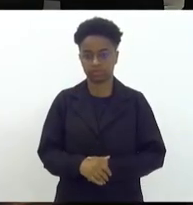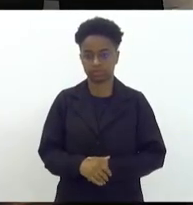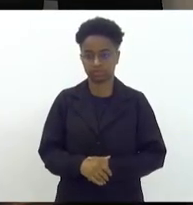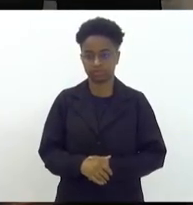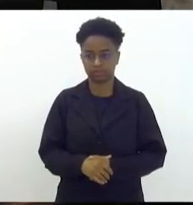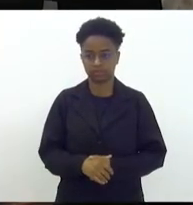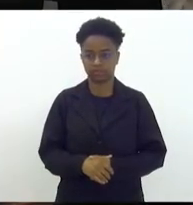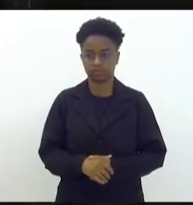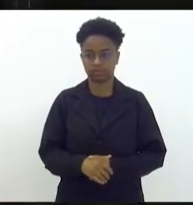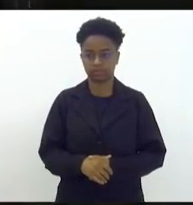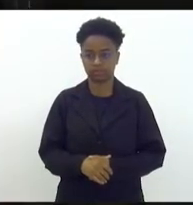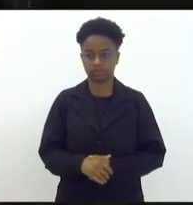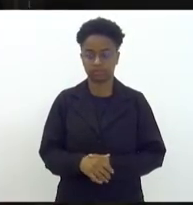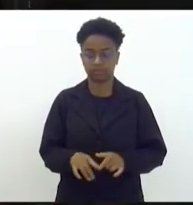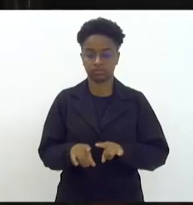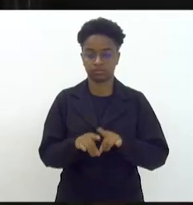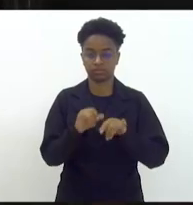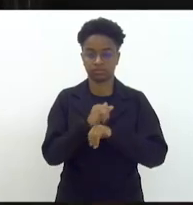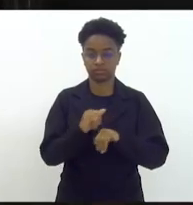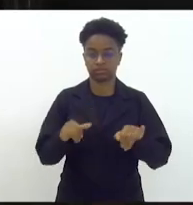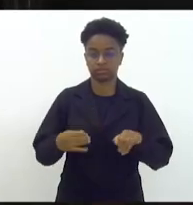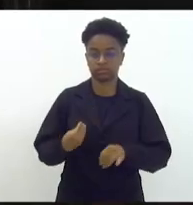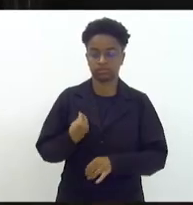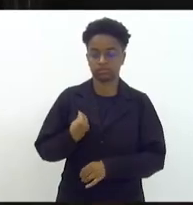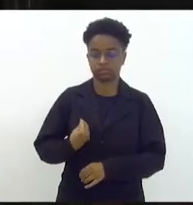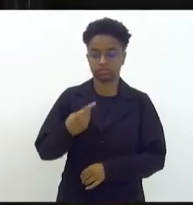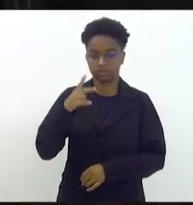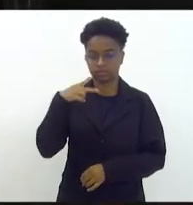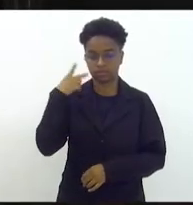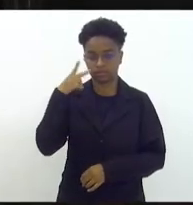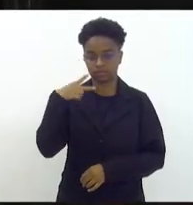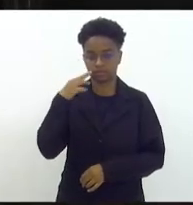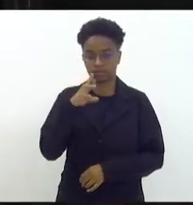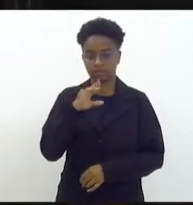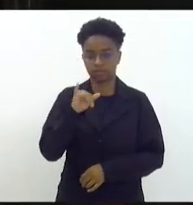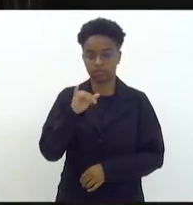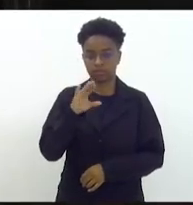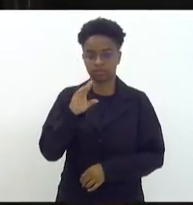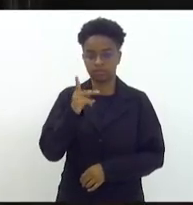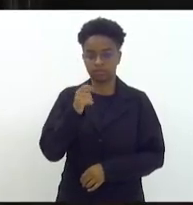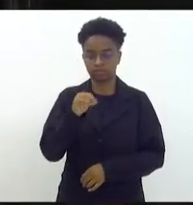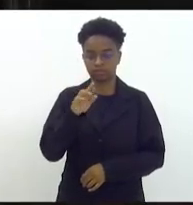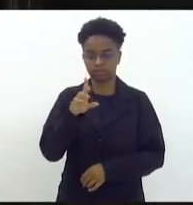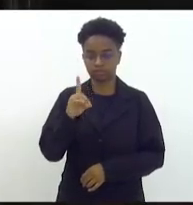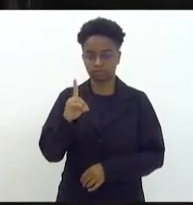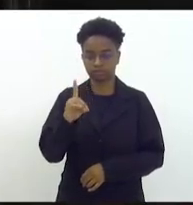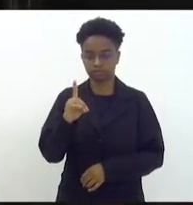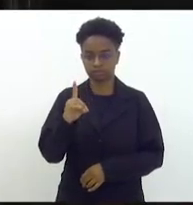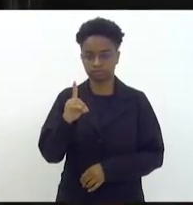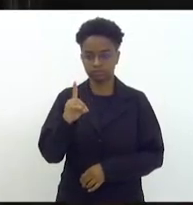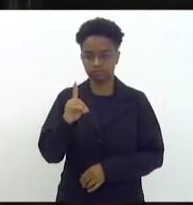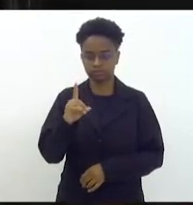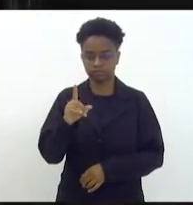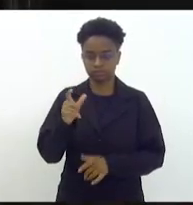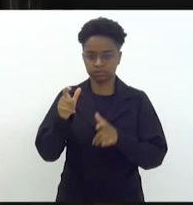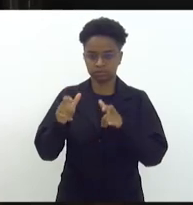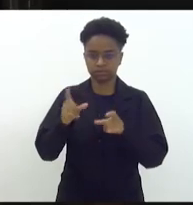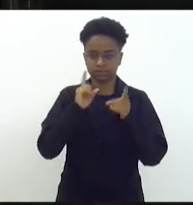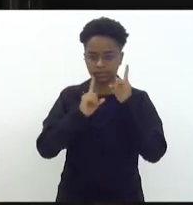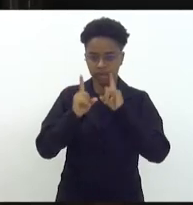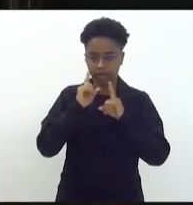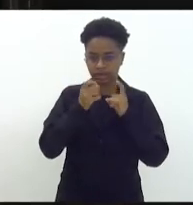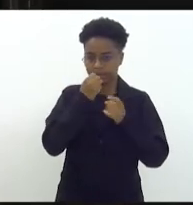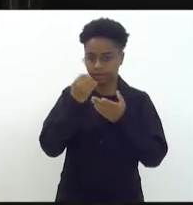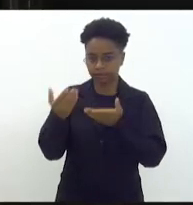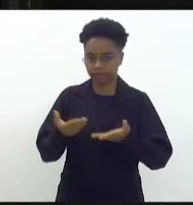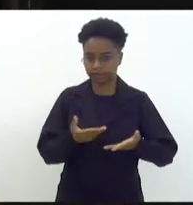Gostaria de anunciar a presença do vereador doutor Richard de Maricá. Seja muito